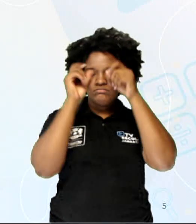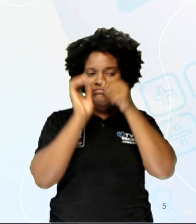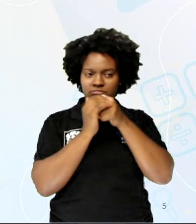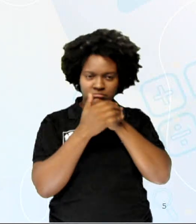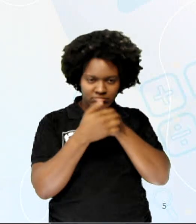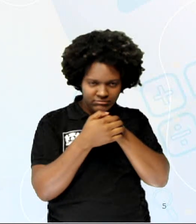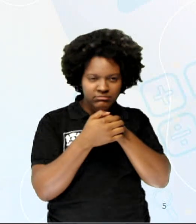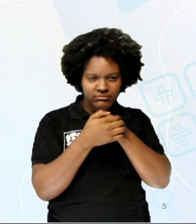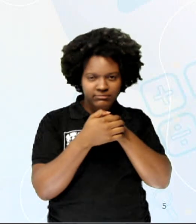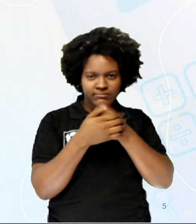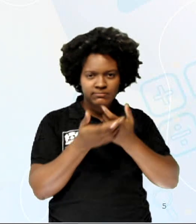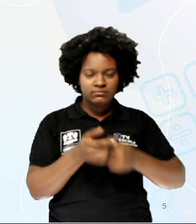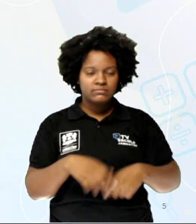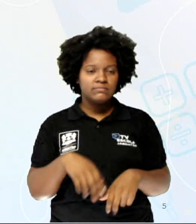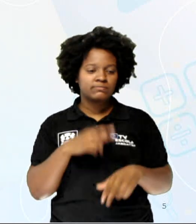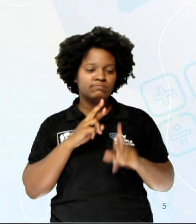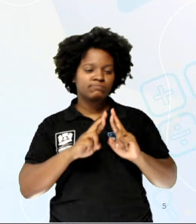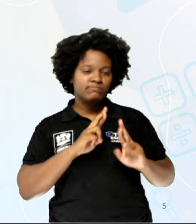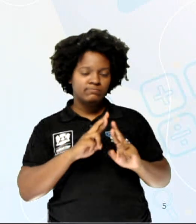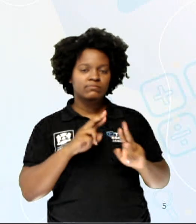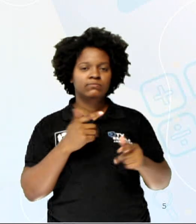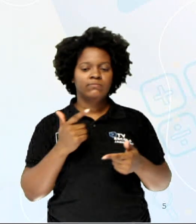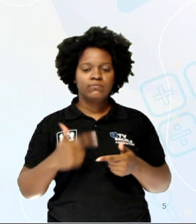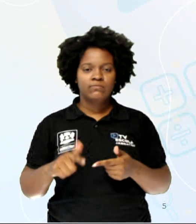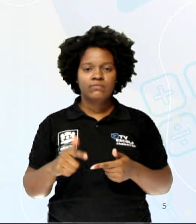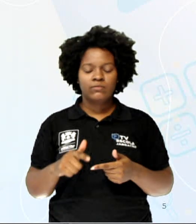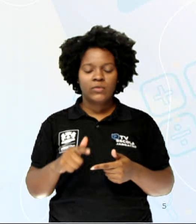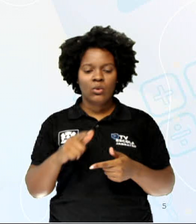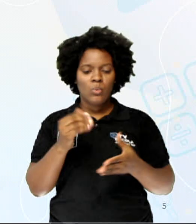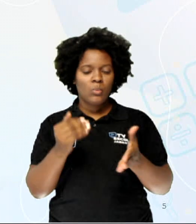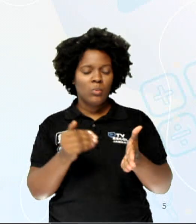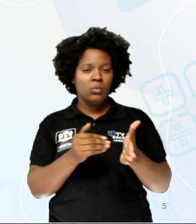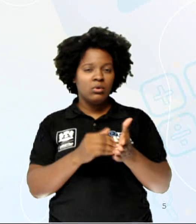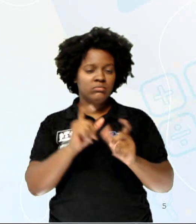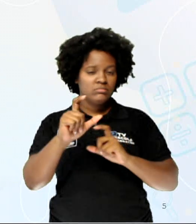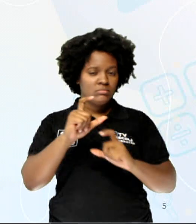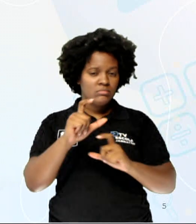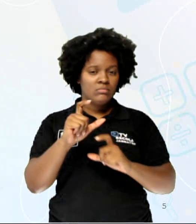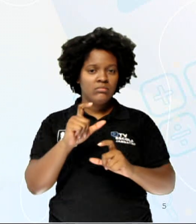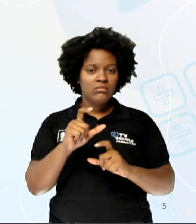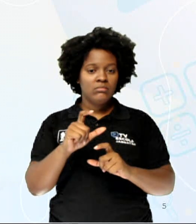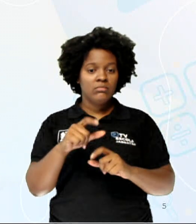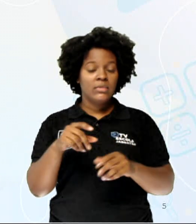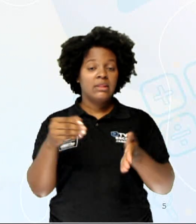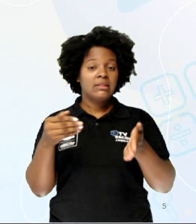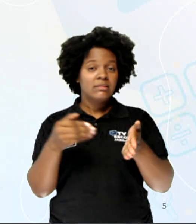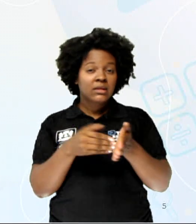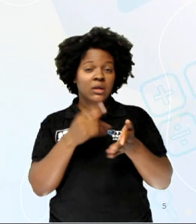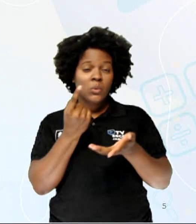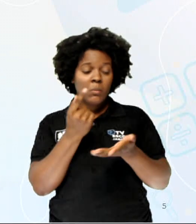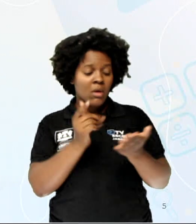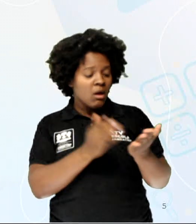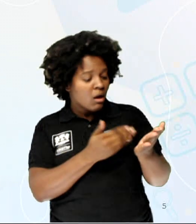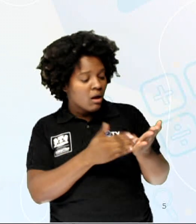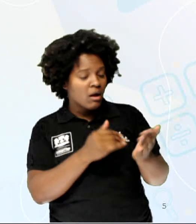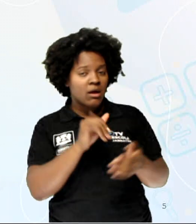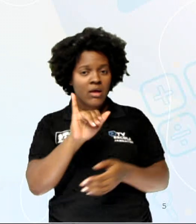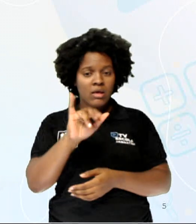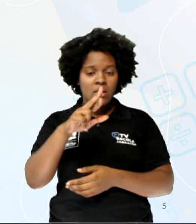tempo. Repetindo só o antepenúltimo quadrinho. até numa revista iraniana,